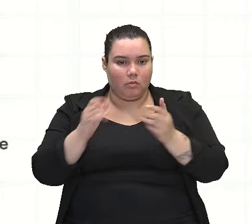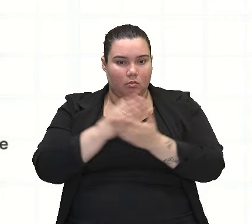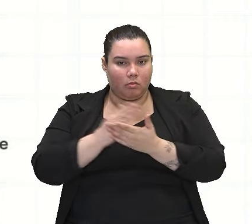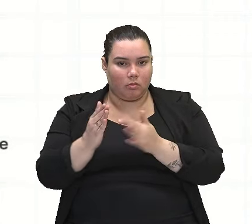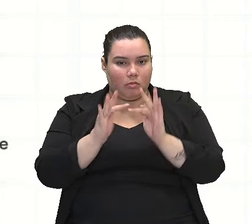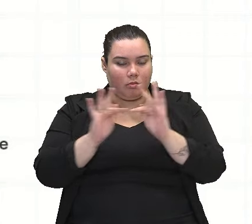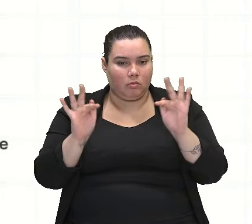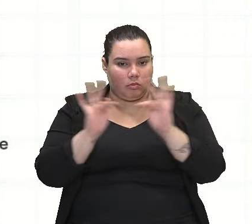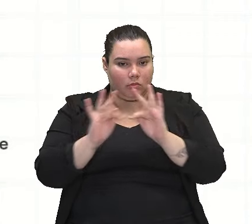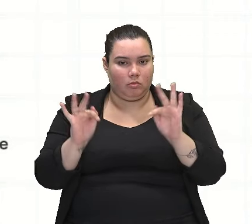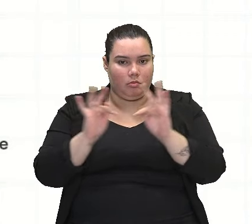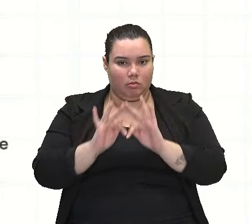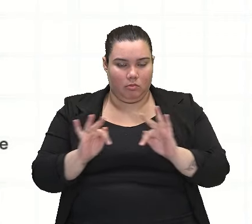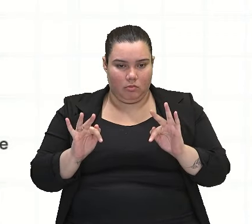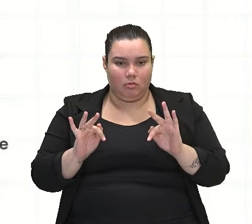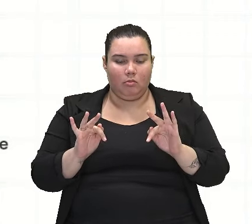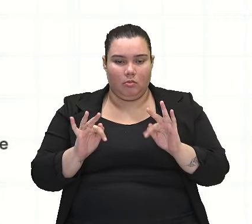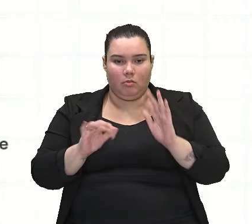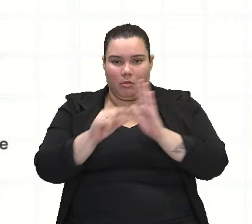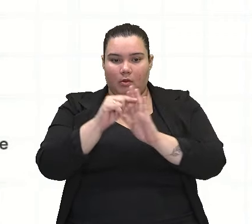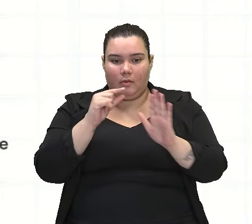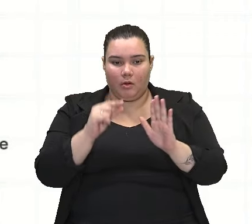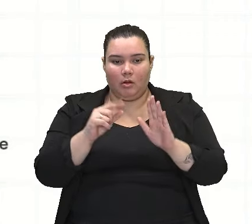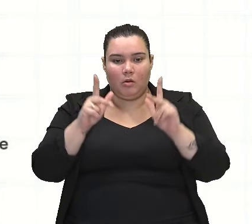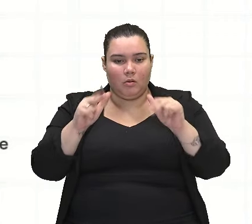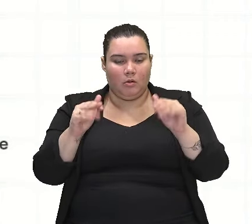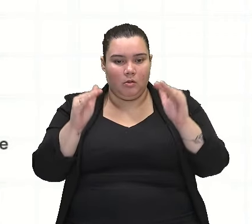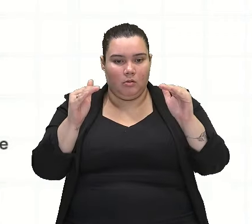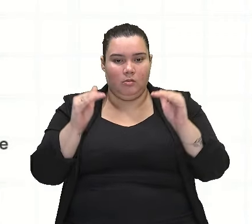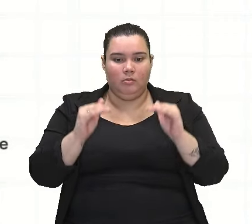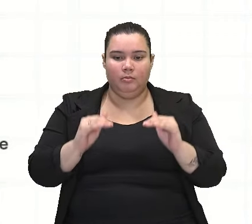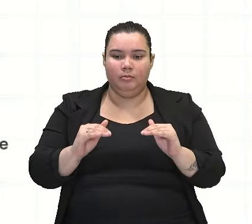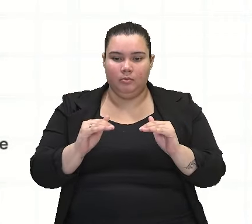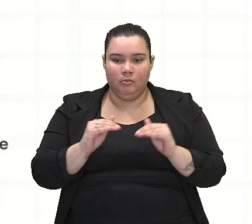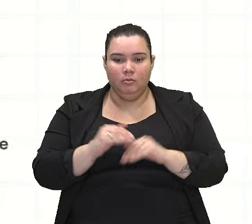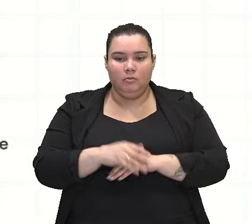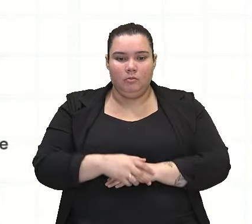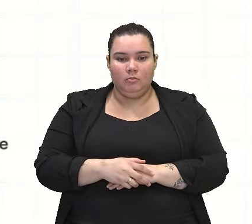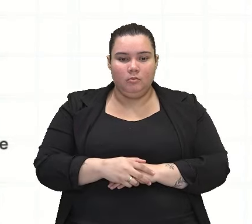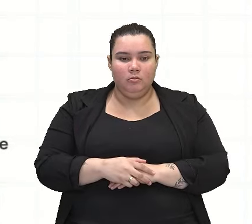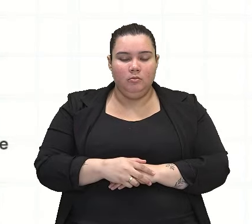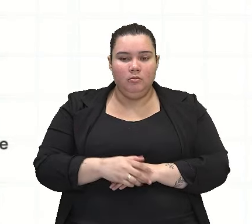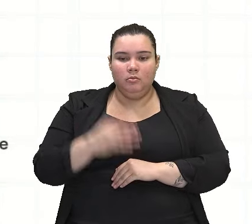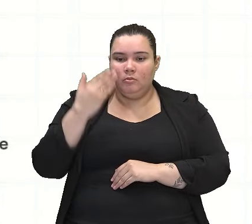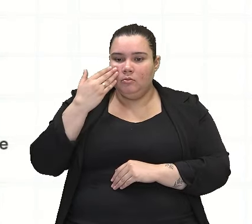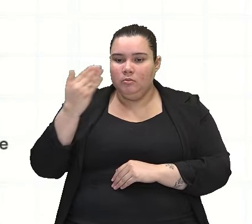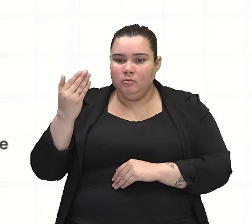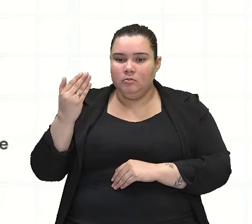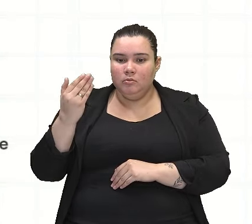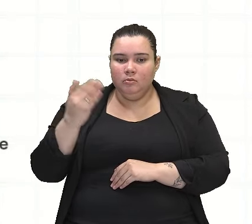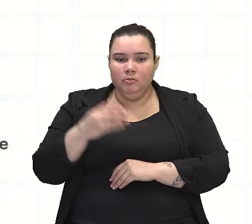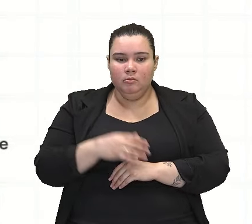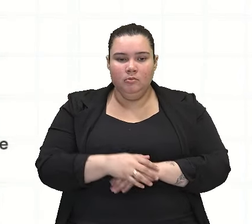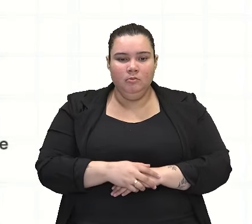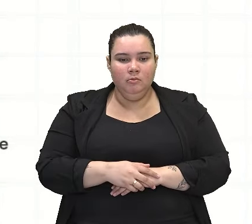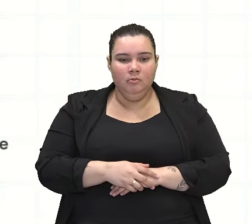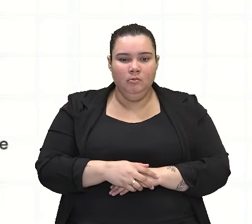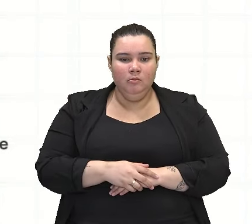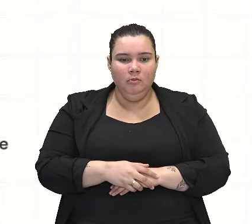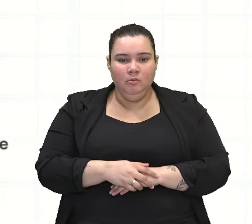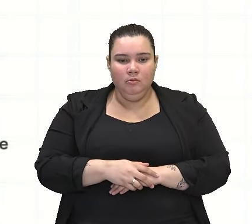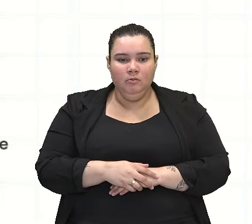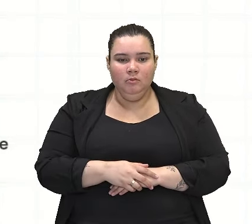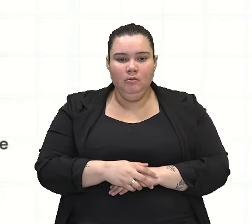cada verso aqui. E também ocorre nesses versos essa repetição. Então, aqui nós temos